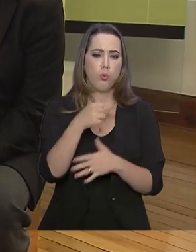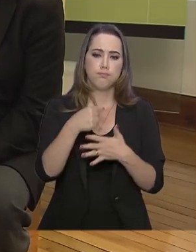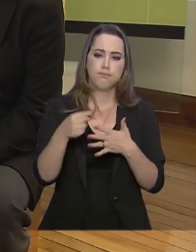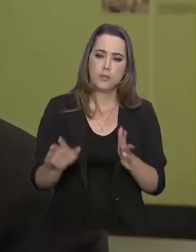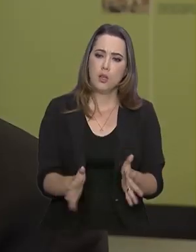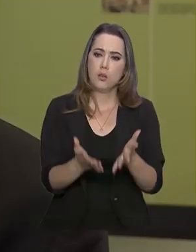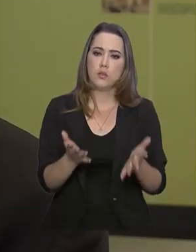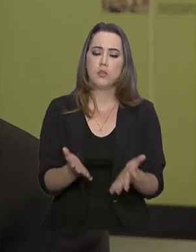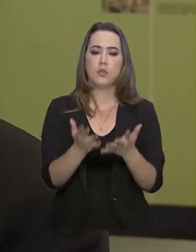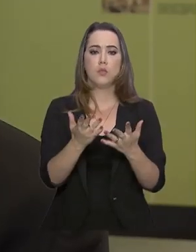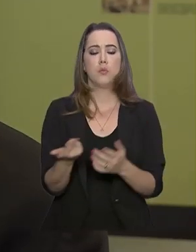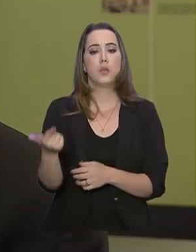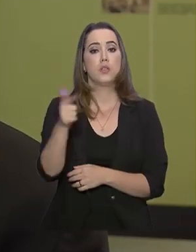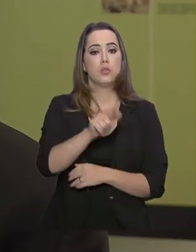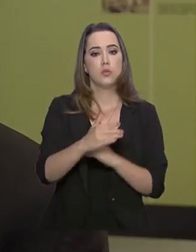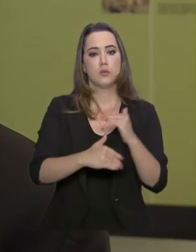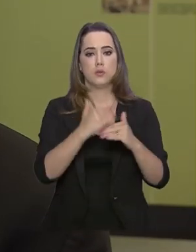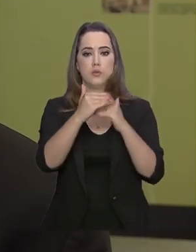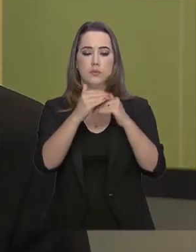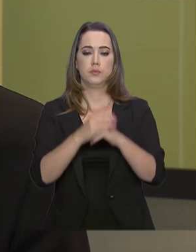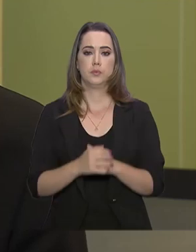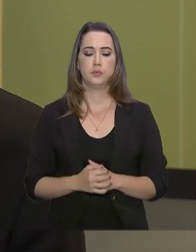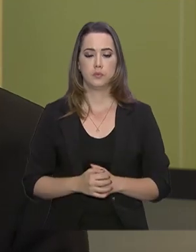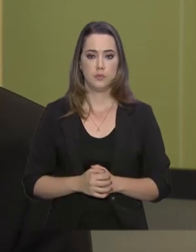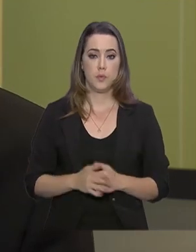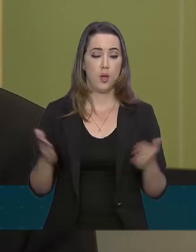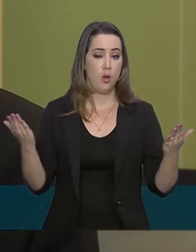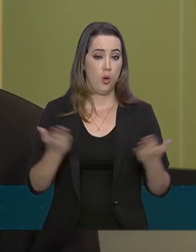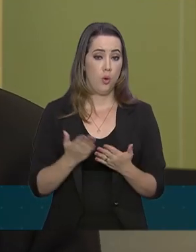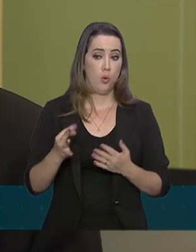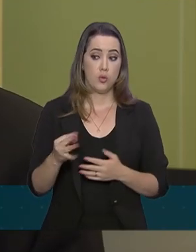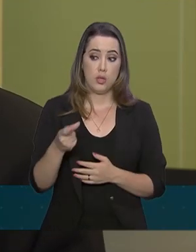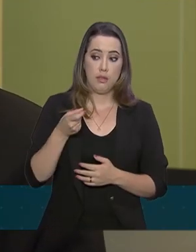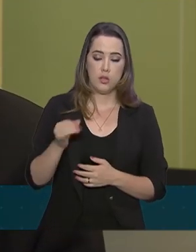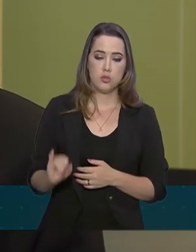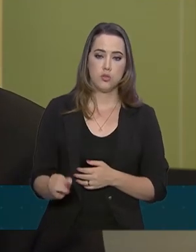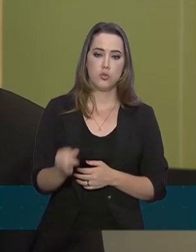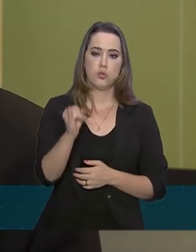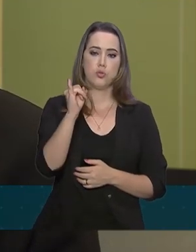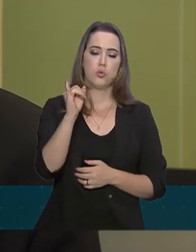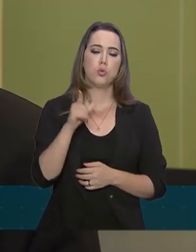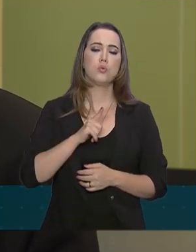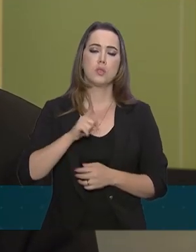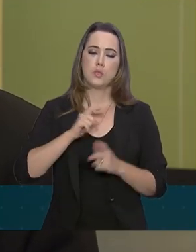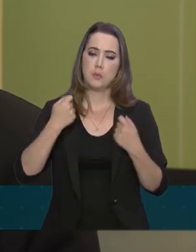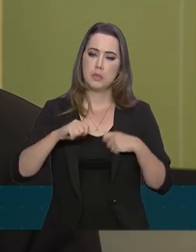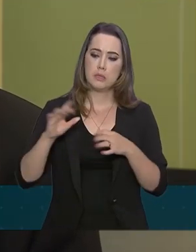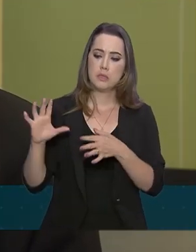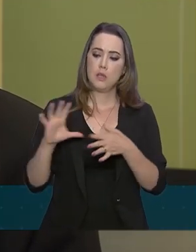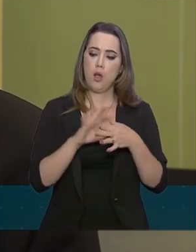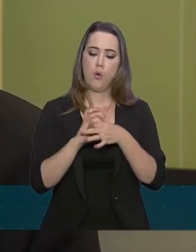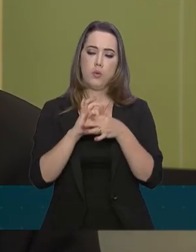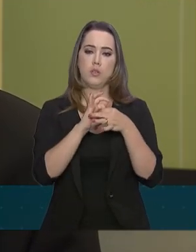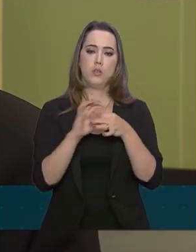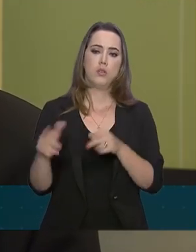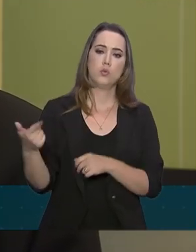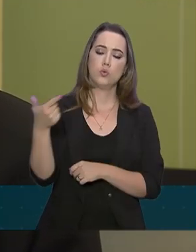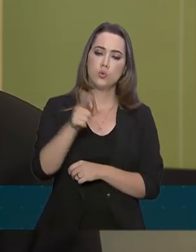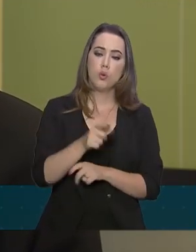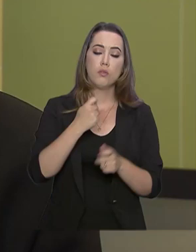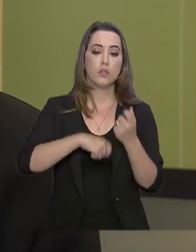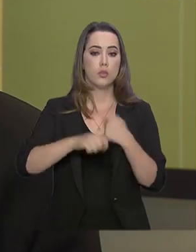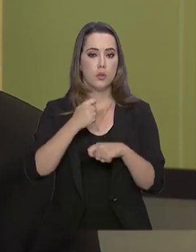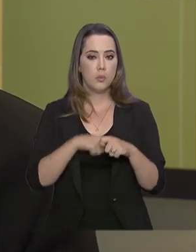incentivos para a retomada do crescimento. Hoje a questão de taxa de juros tem que estar atrelada a uma recuperação